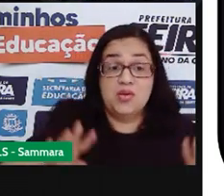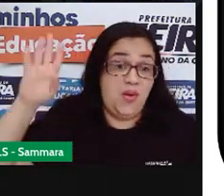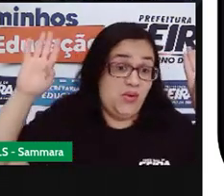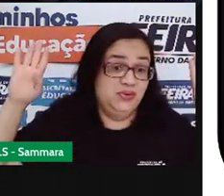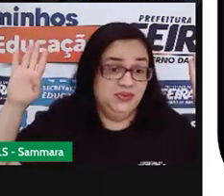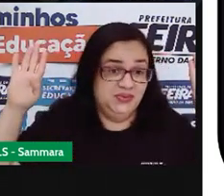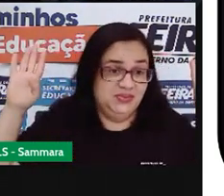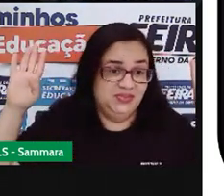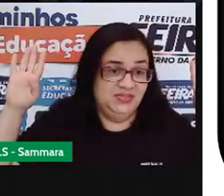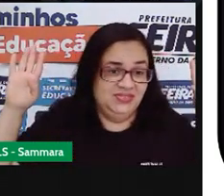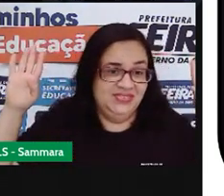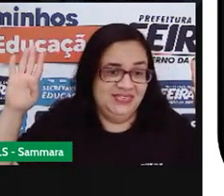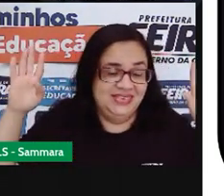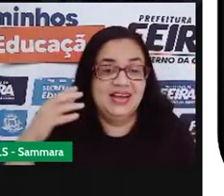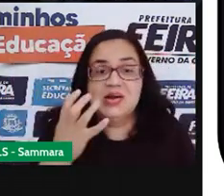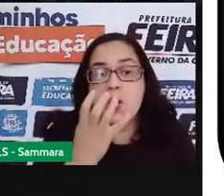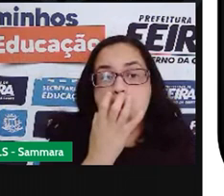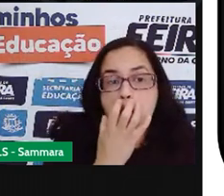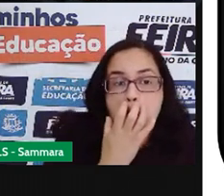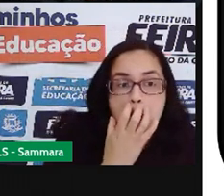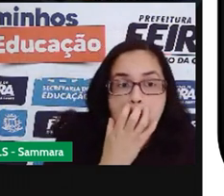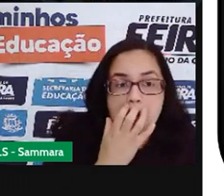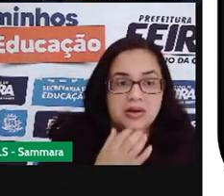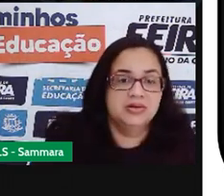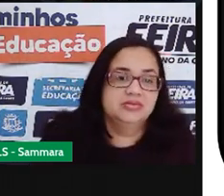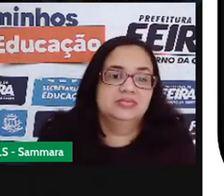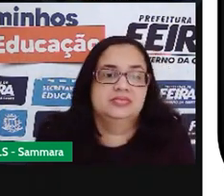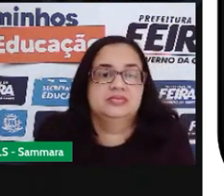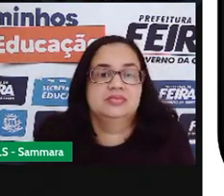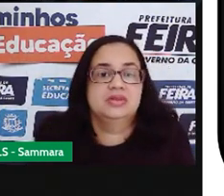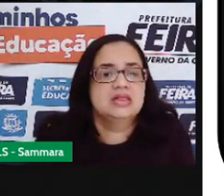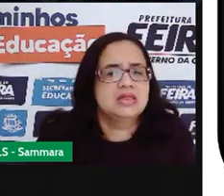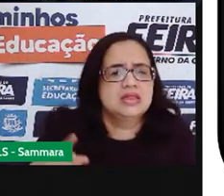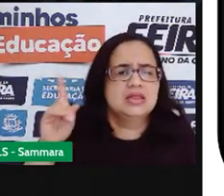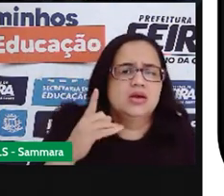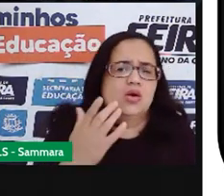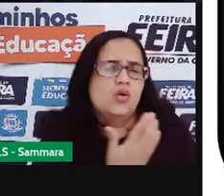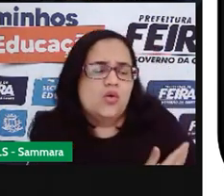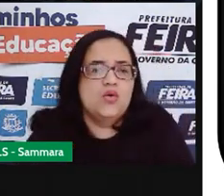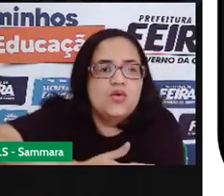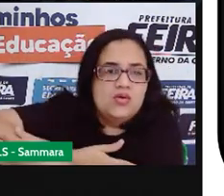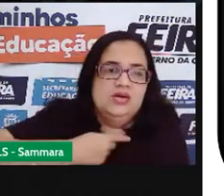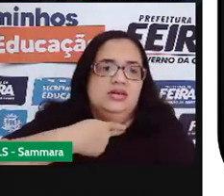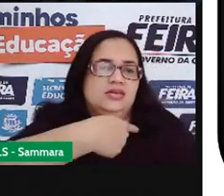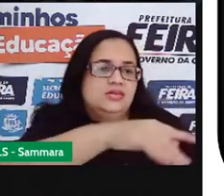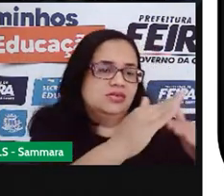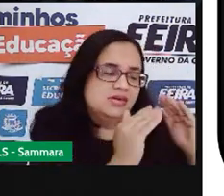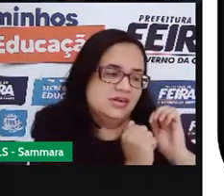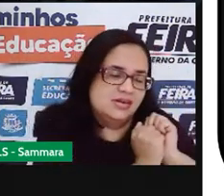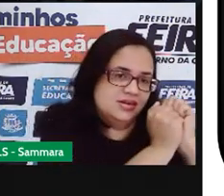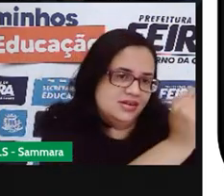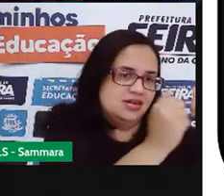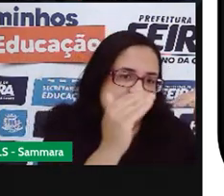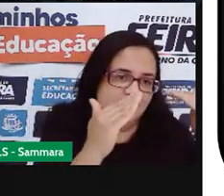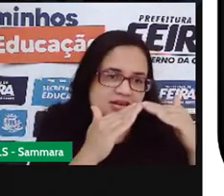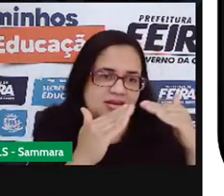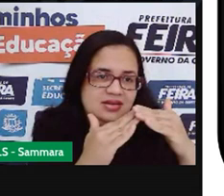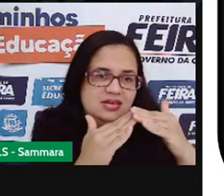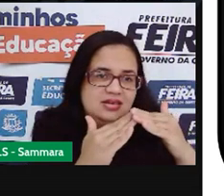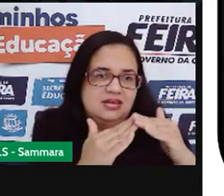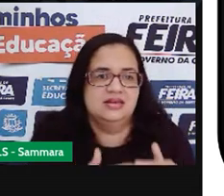Mãos ao alto. Olha o cachorrinho aí, ó. Me põe no seu colo e me leva para a sua casa.